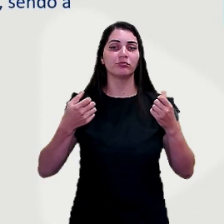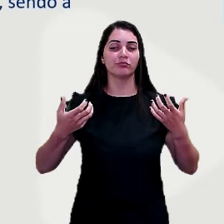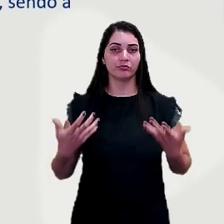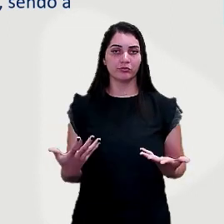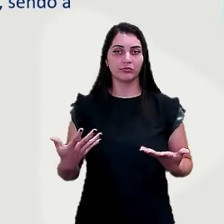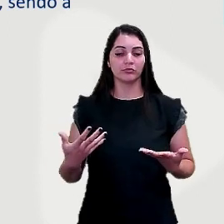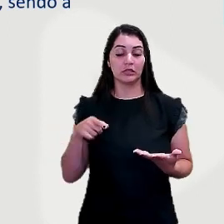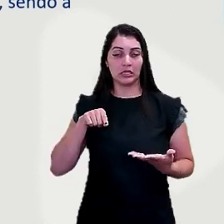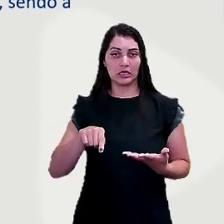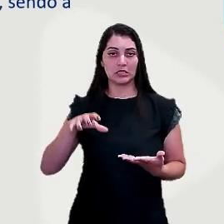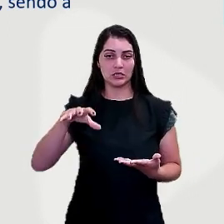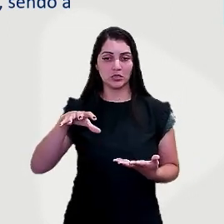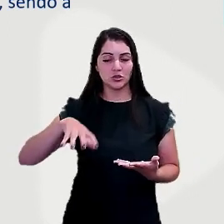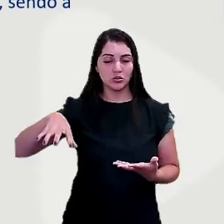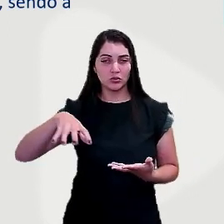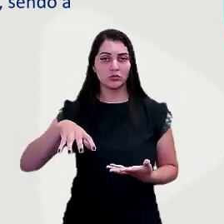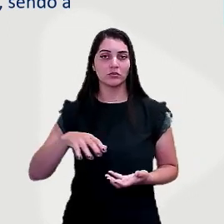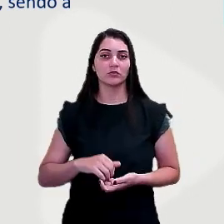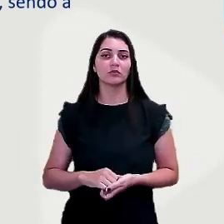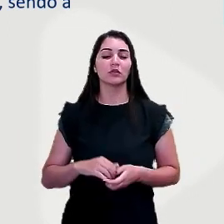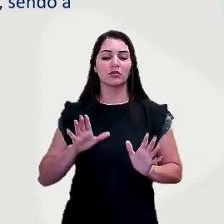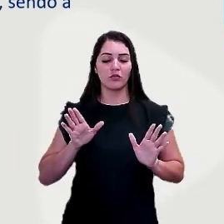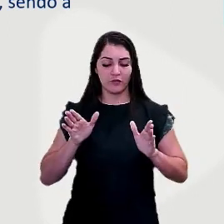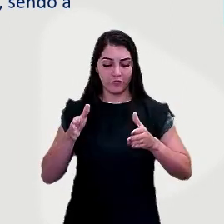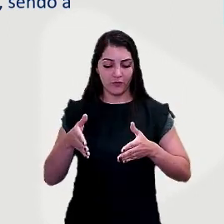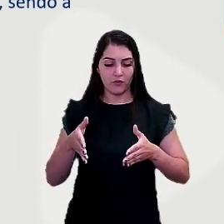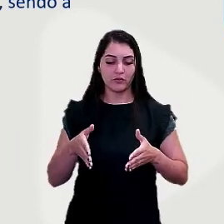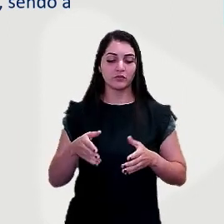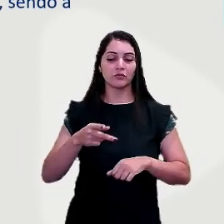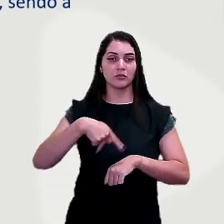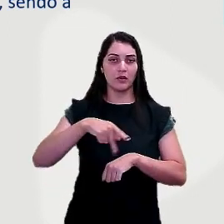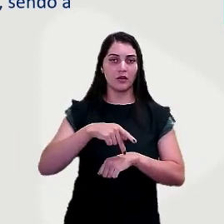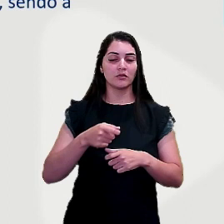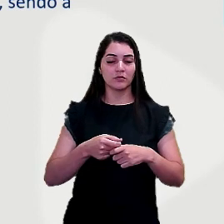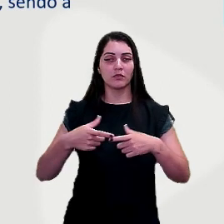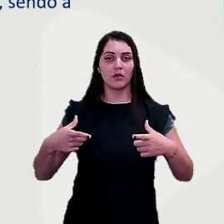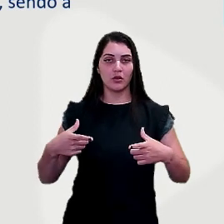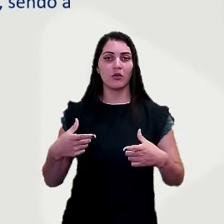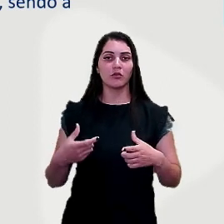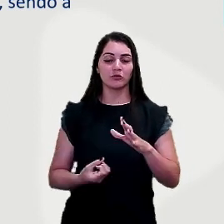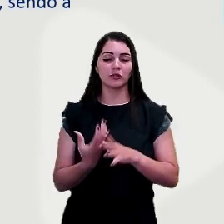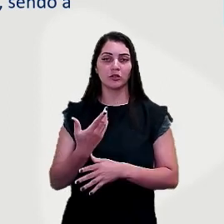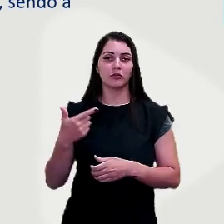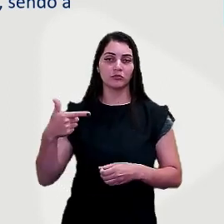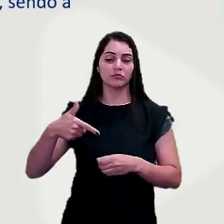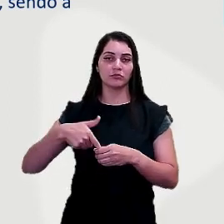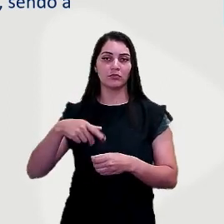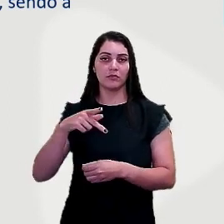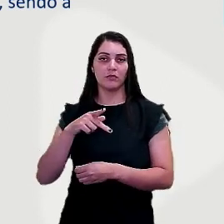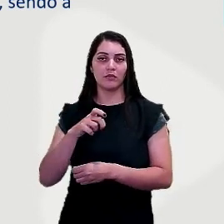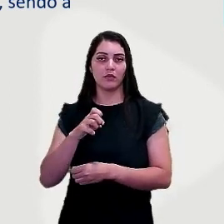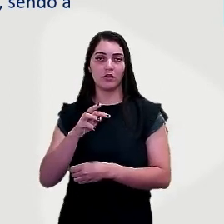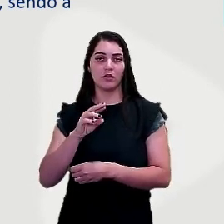essa região ela só concentra os países maiores produtores de petróleo do